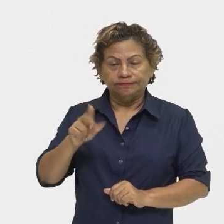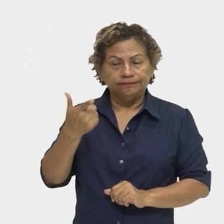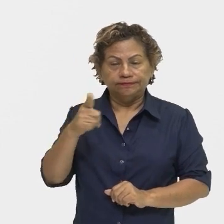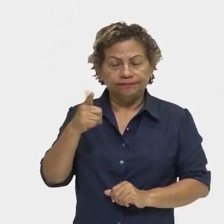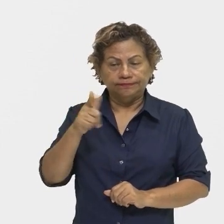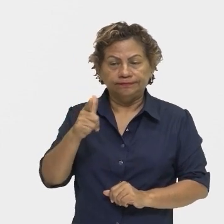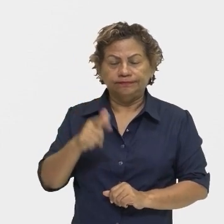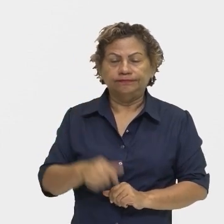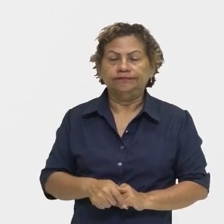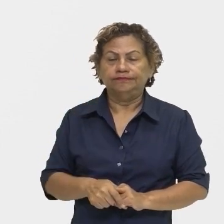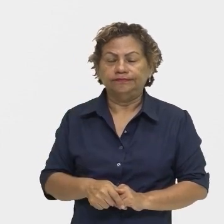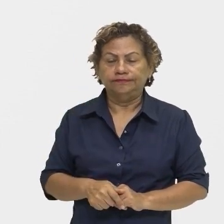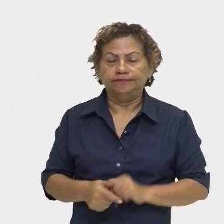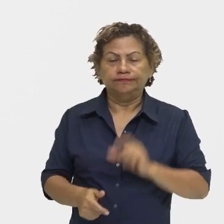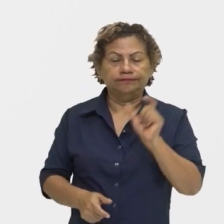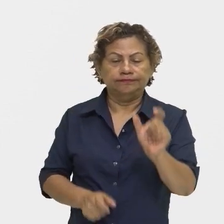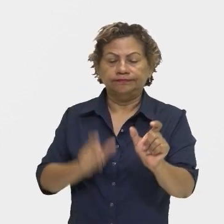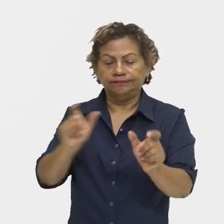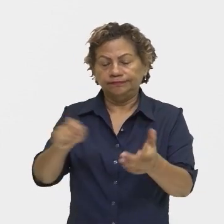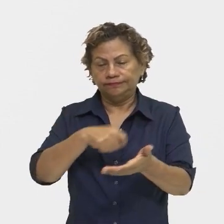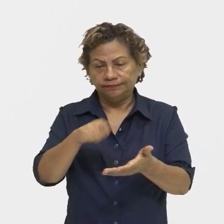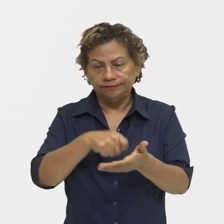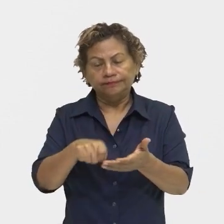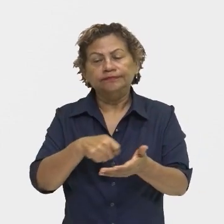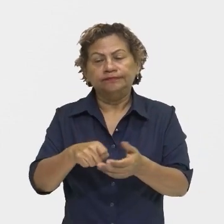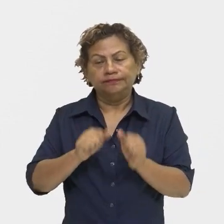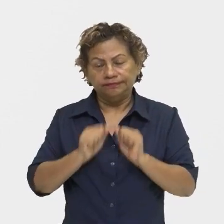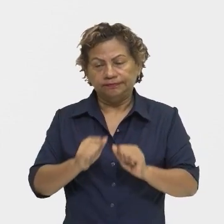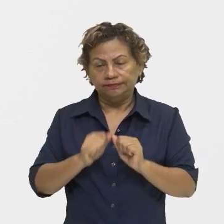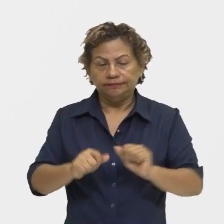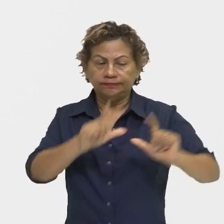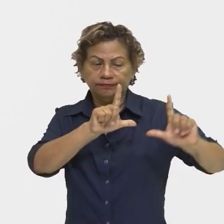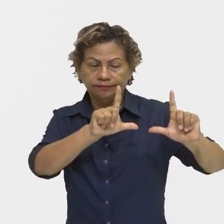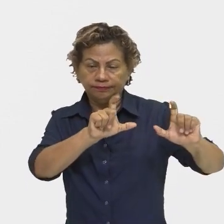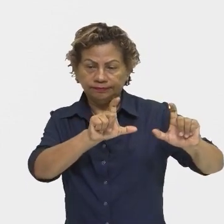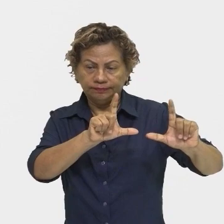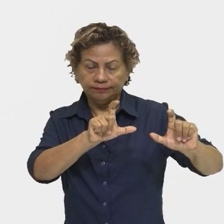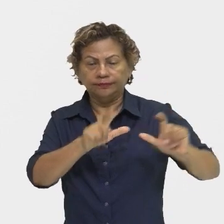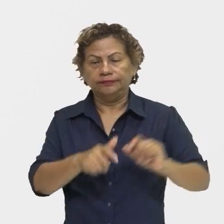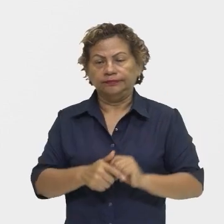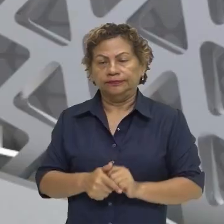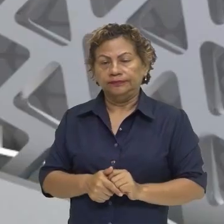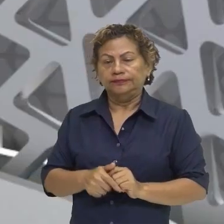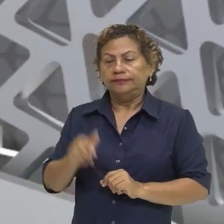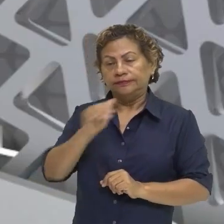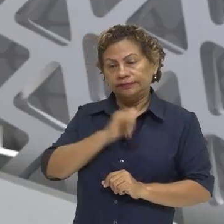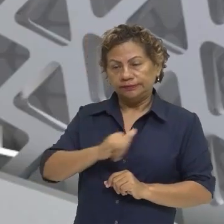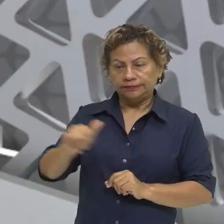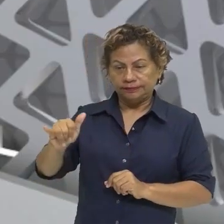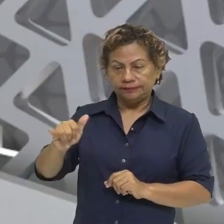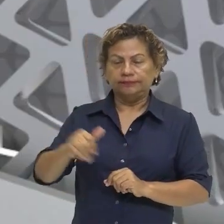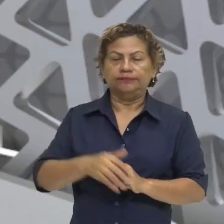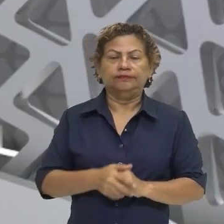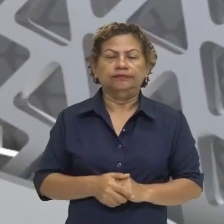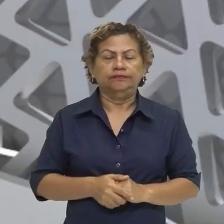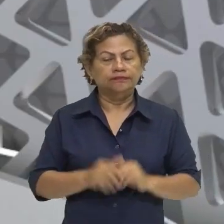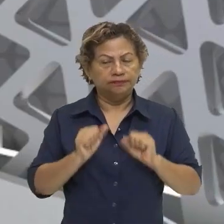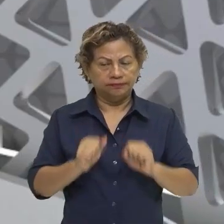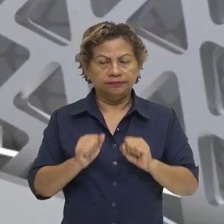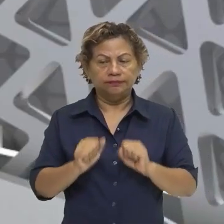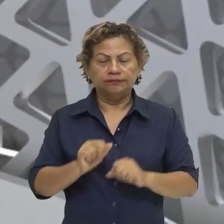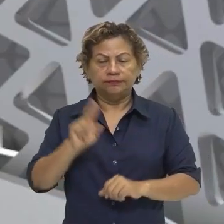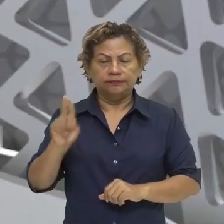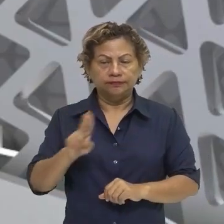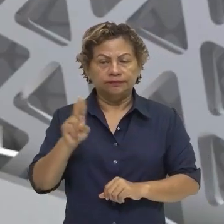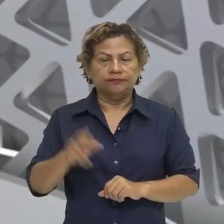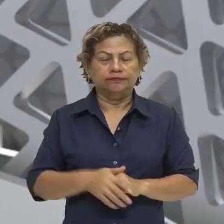depende muito do jornalista, né? Se ele quiser bater uma foto daquilo que ele quer informar, ele notoriamente pode colocar